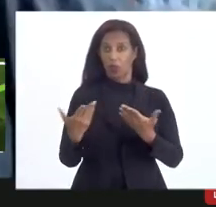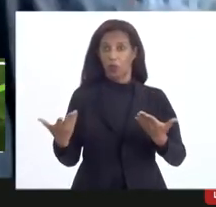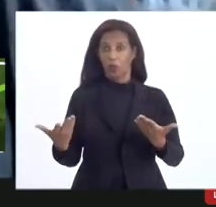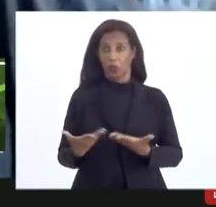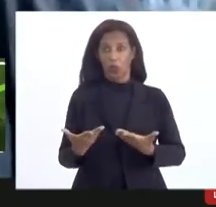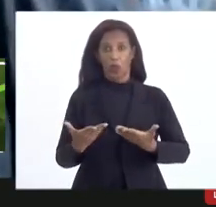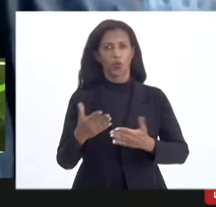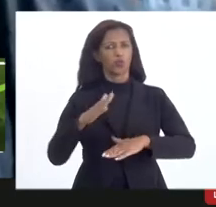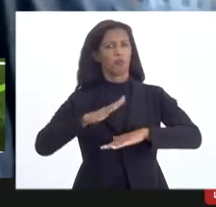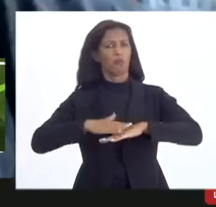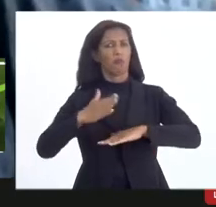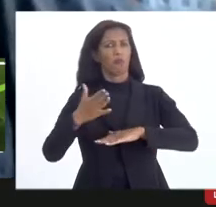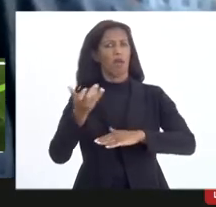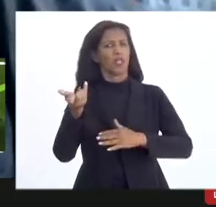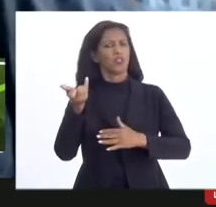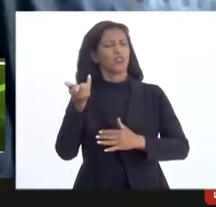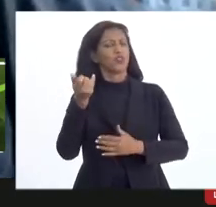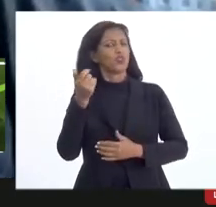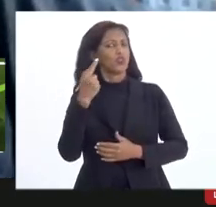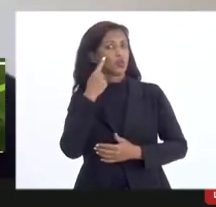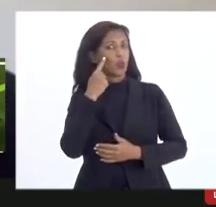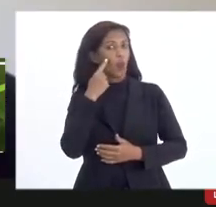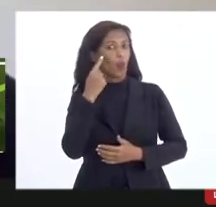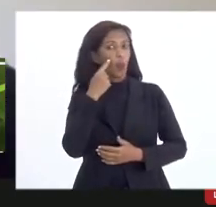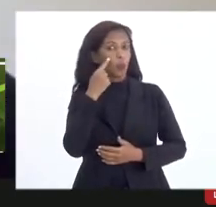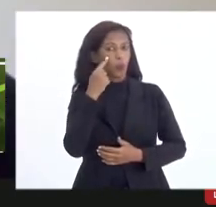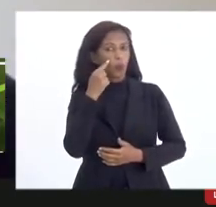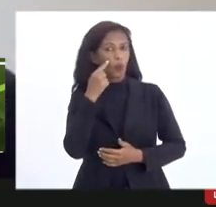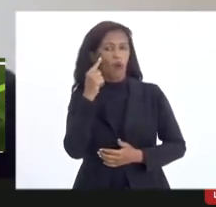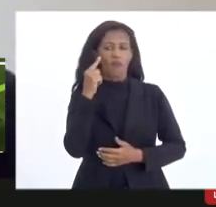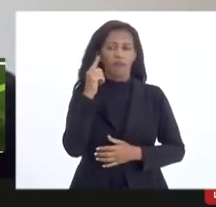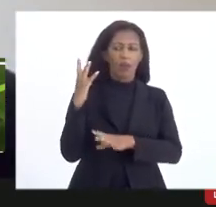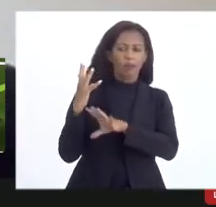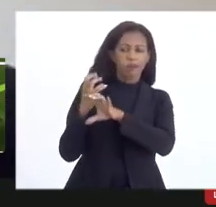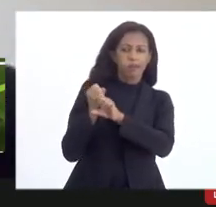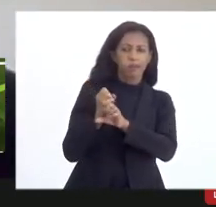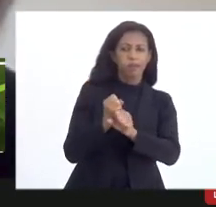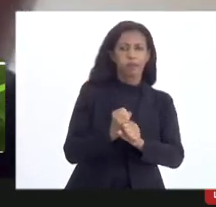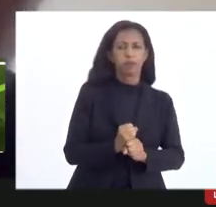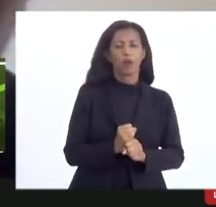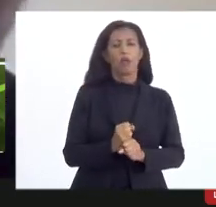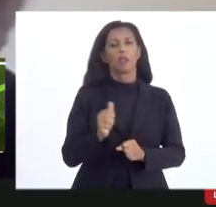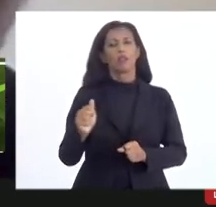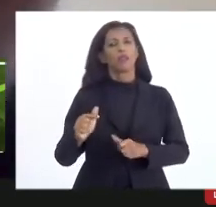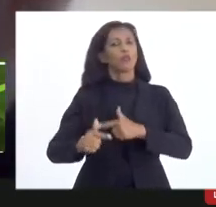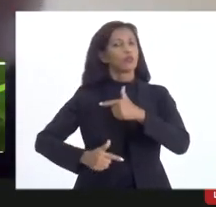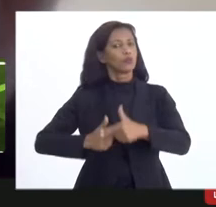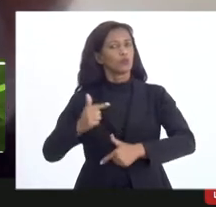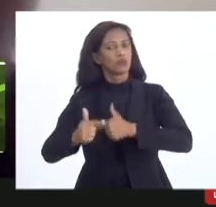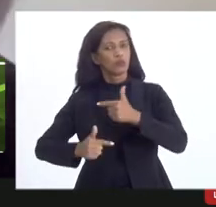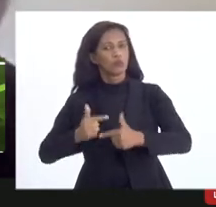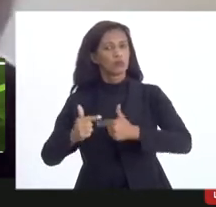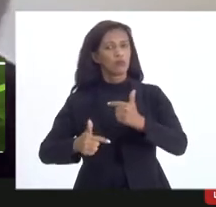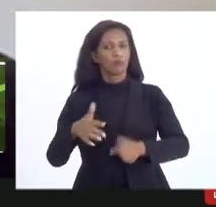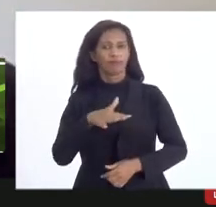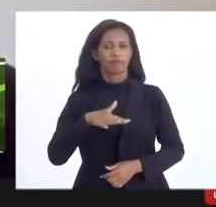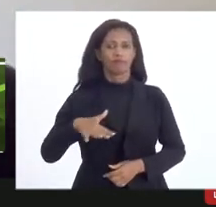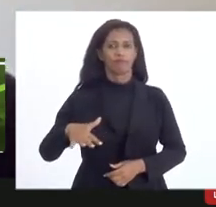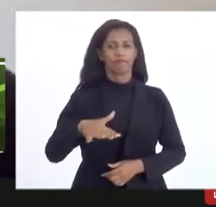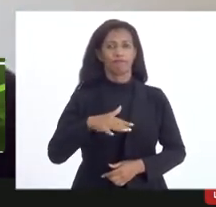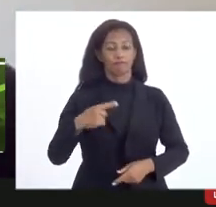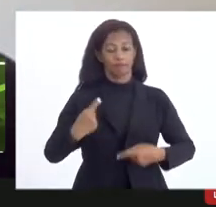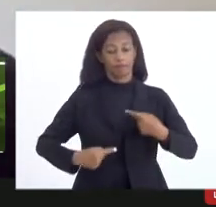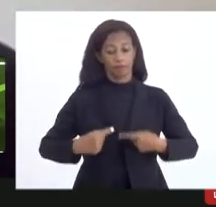enxuta, é enxuta. Vamos ouvir exatamente a prestação de contas das atividades na área da política